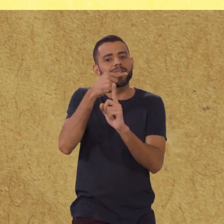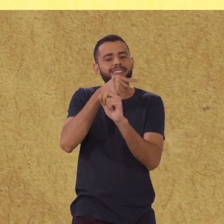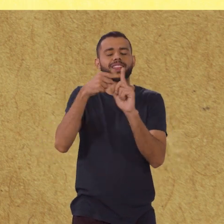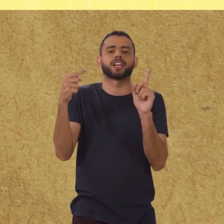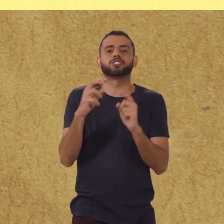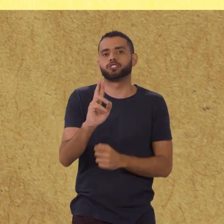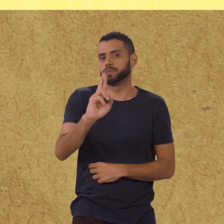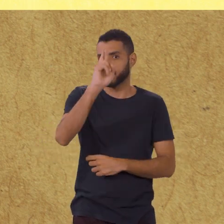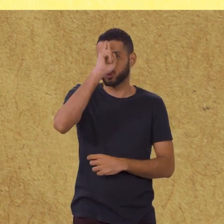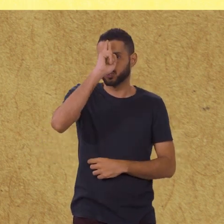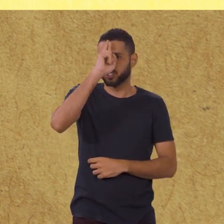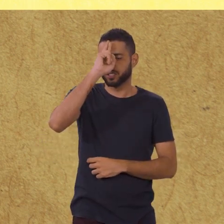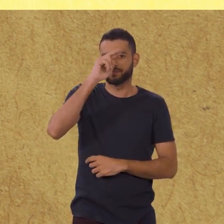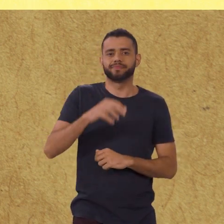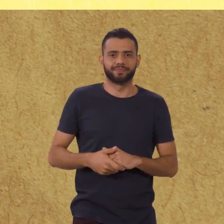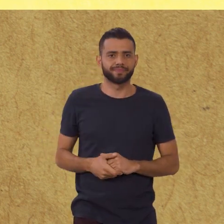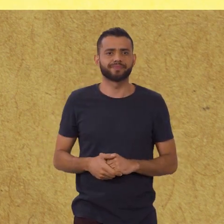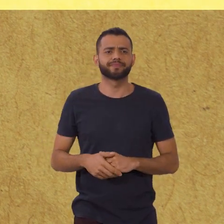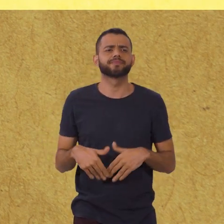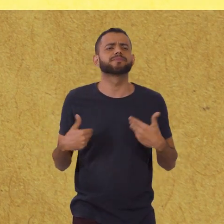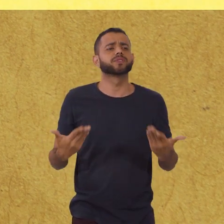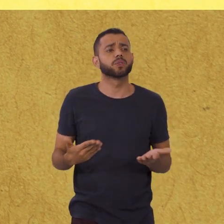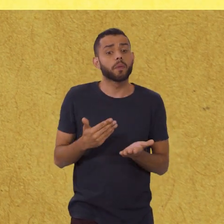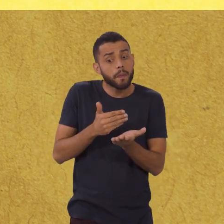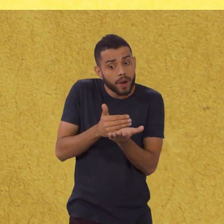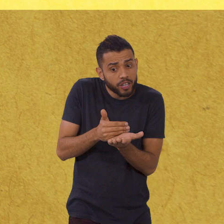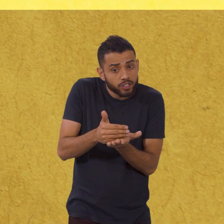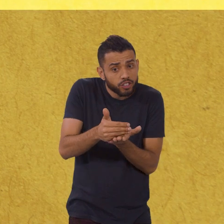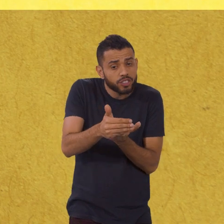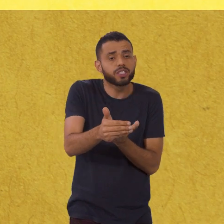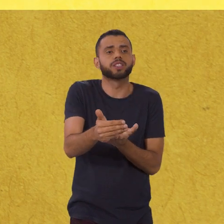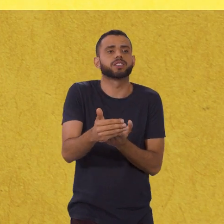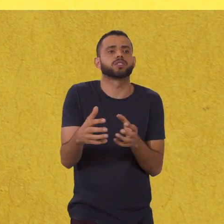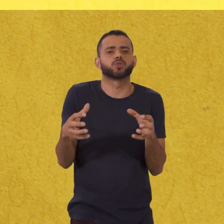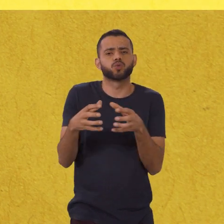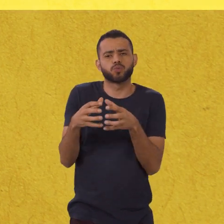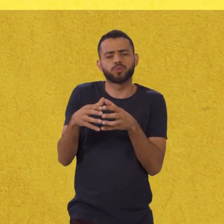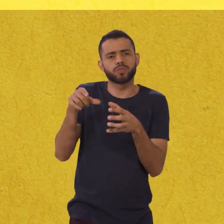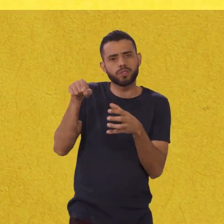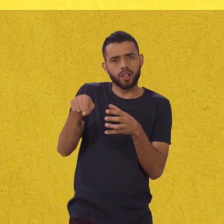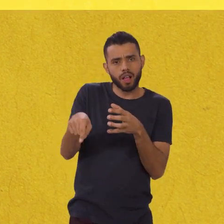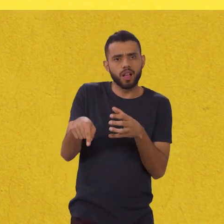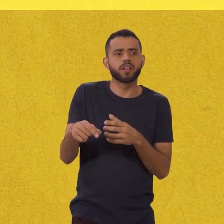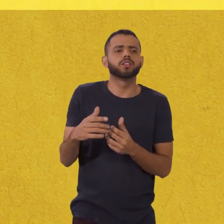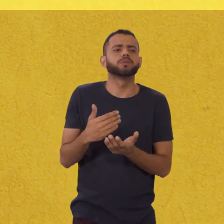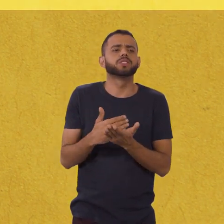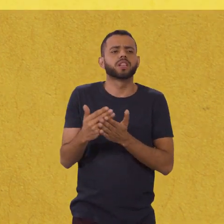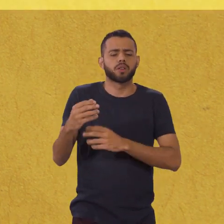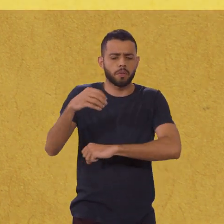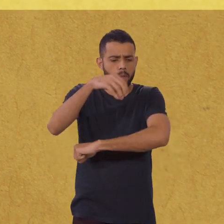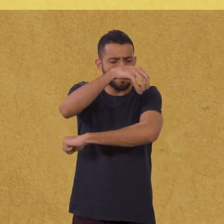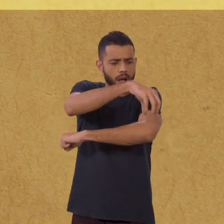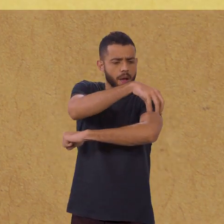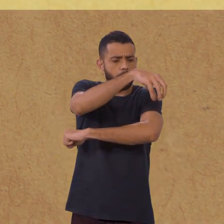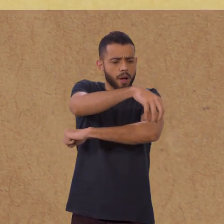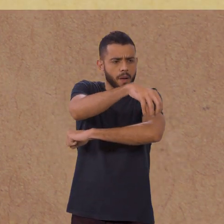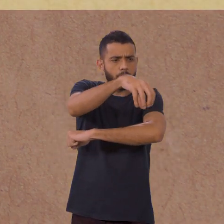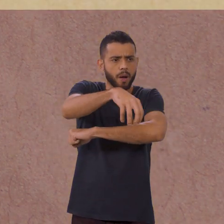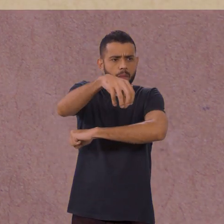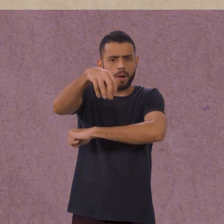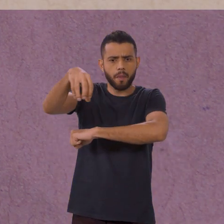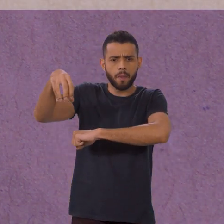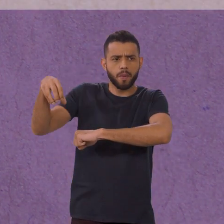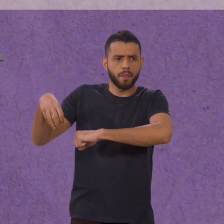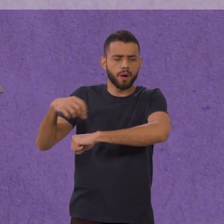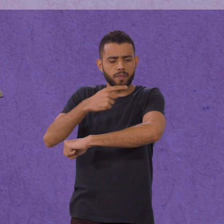meio-dia. A partir daí, os babilônios começaram a marcar cada momento em que o ponteiro